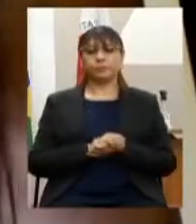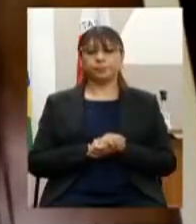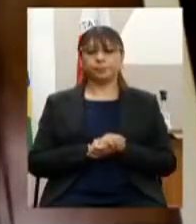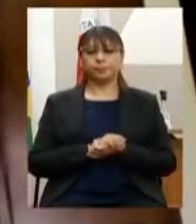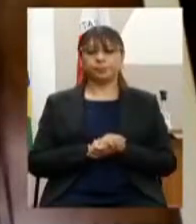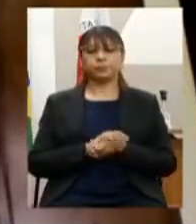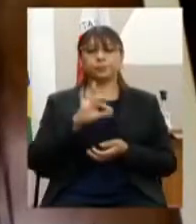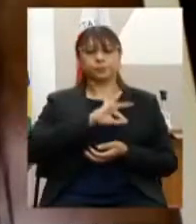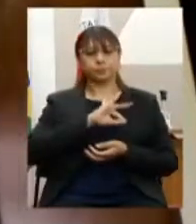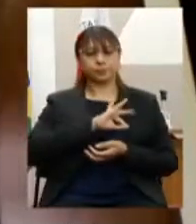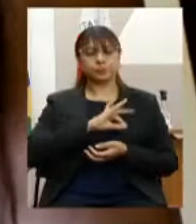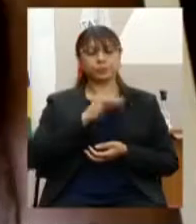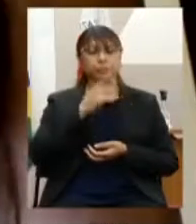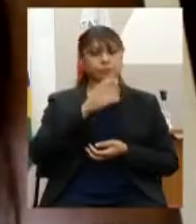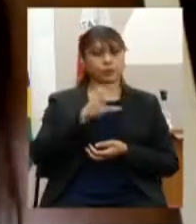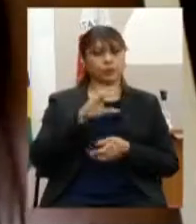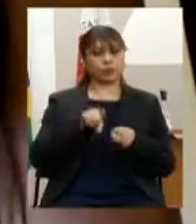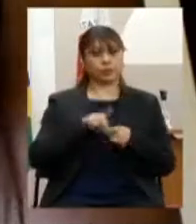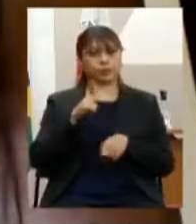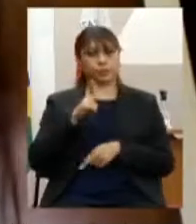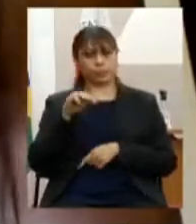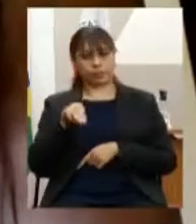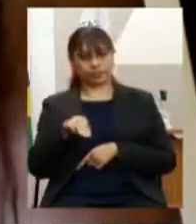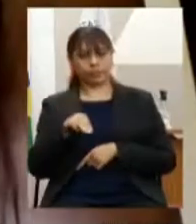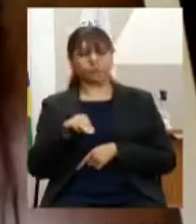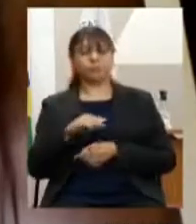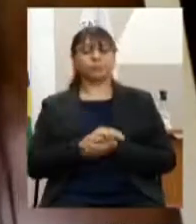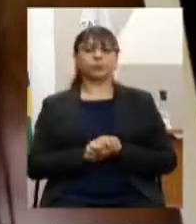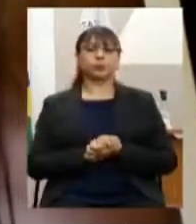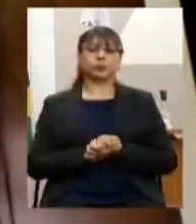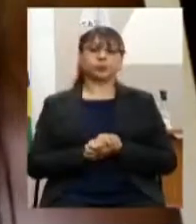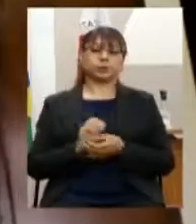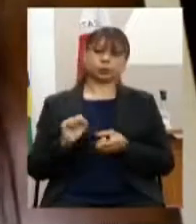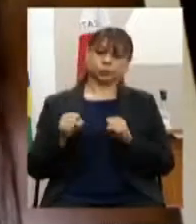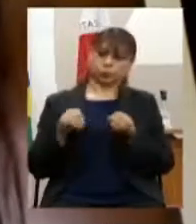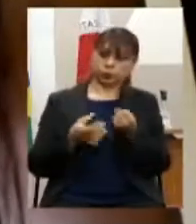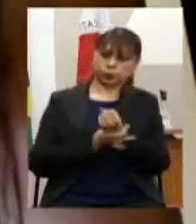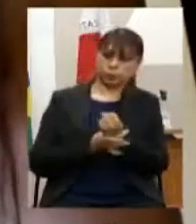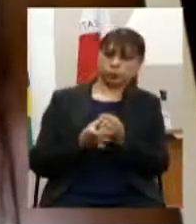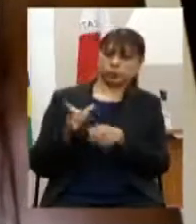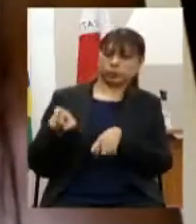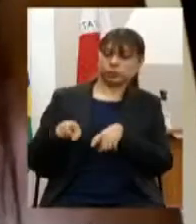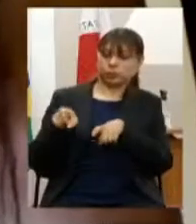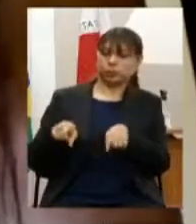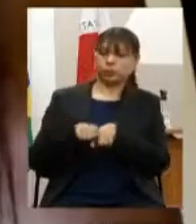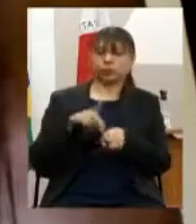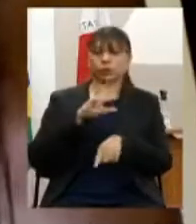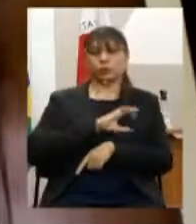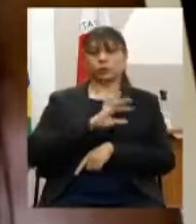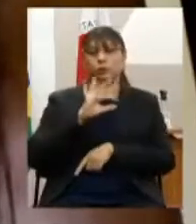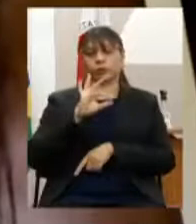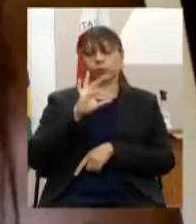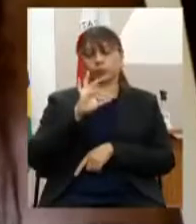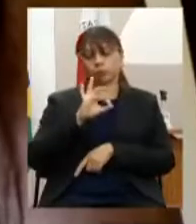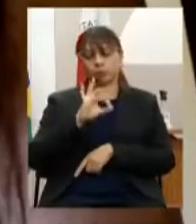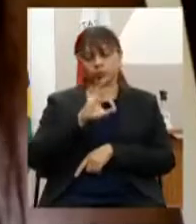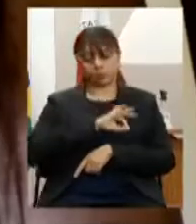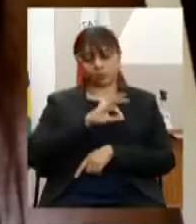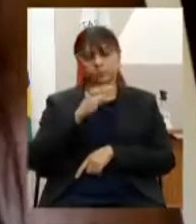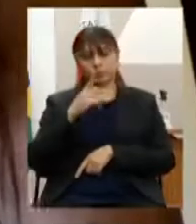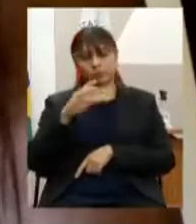civil e militar a segurança no campo a polícia civil e a polícia militar